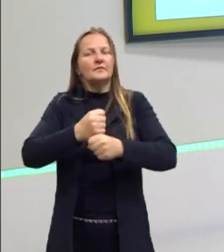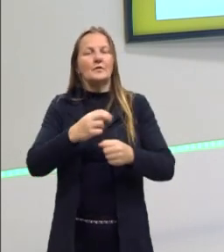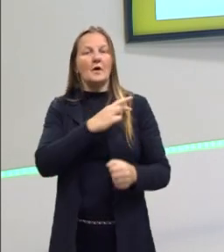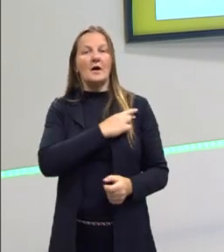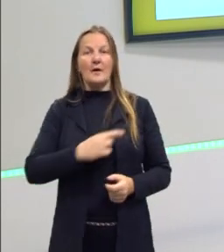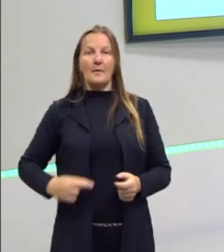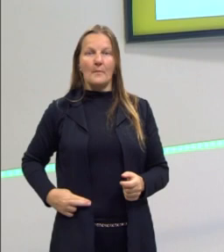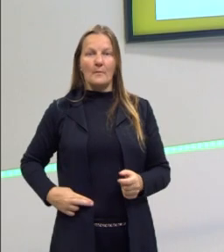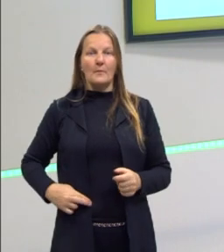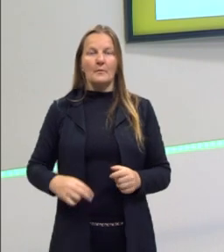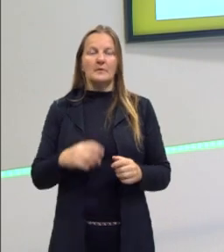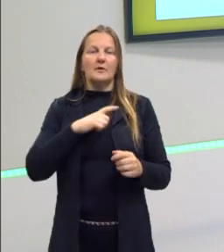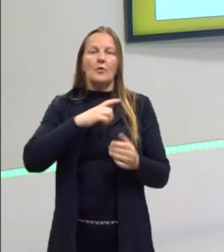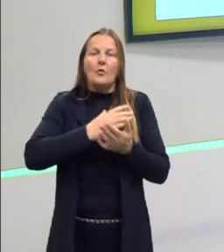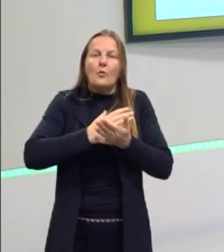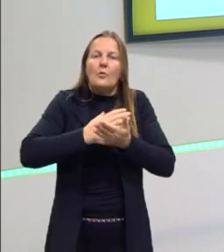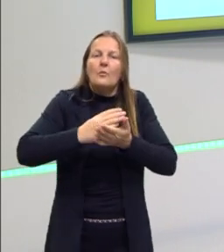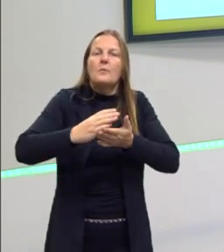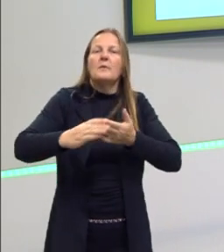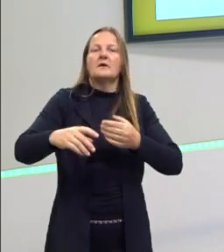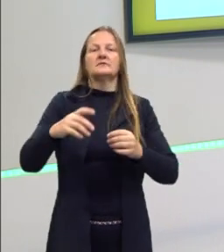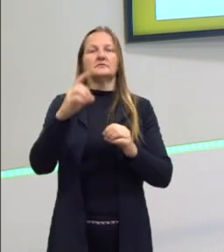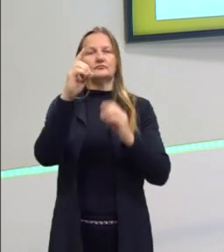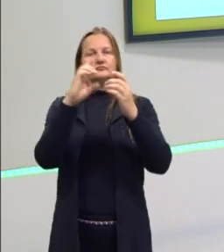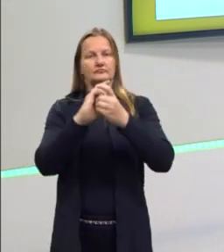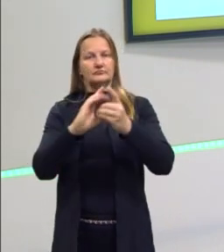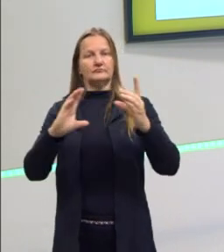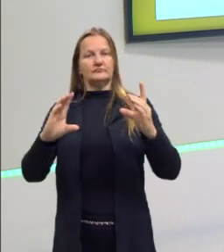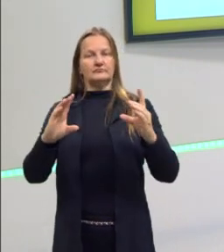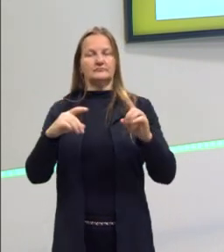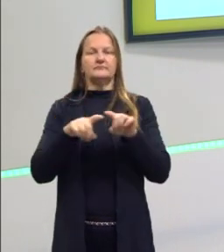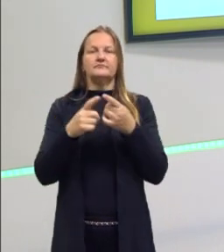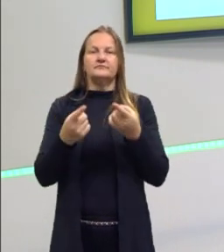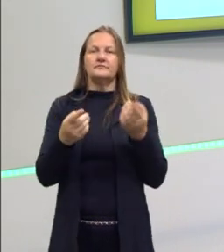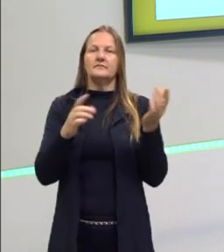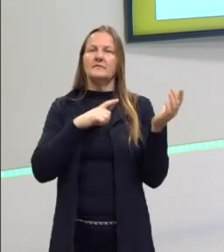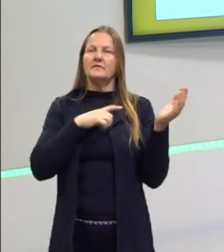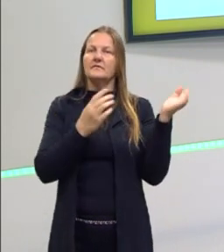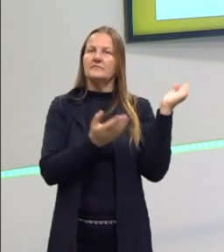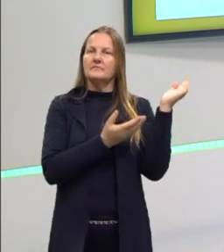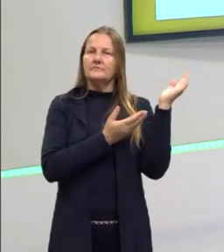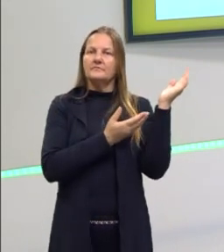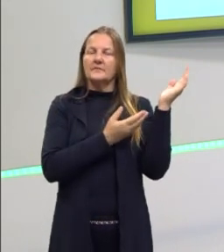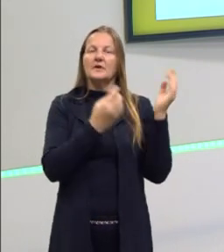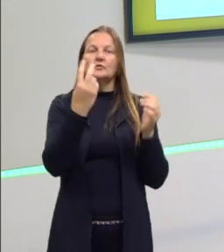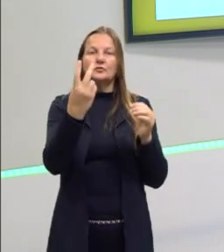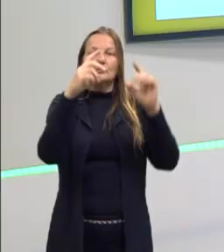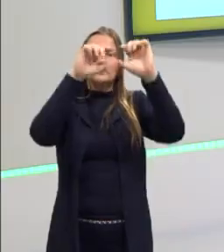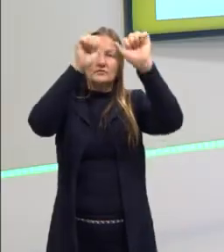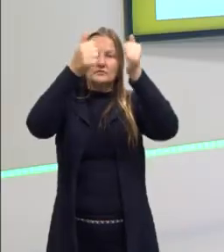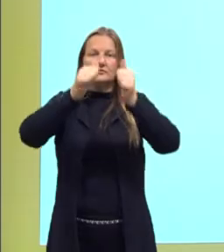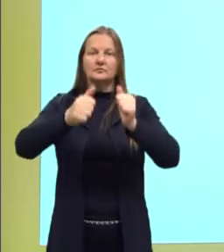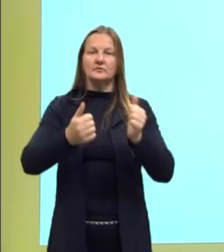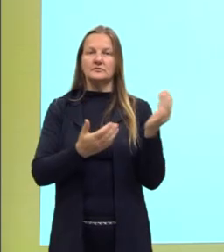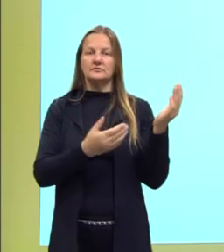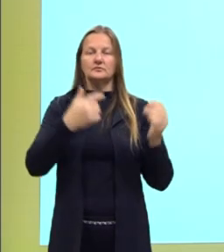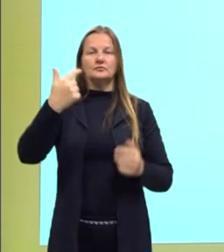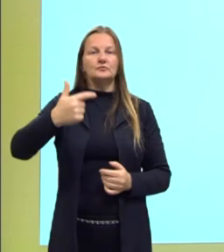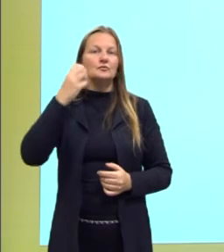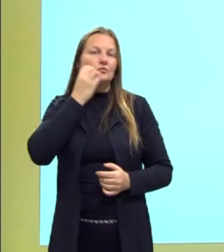possa se tornar um pouquinho democrática. E aqui a gente tem duas imagens de Dom Pedro II,